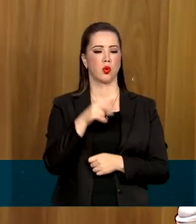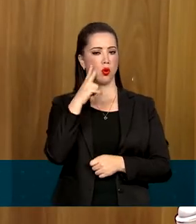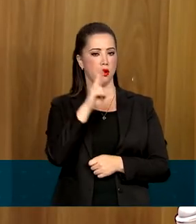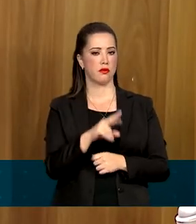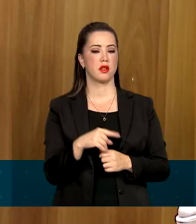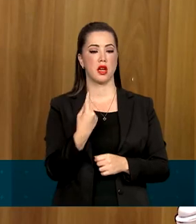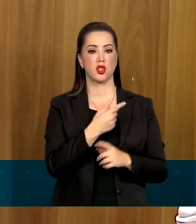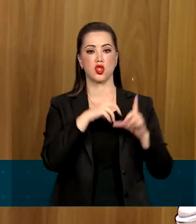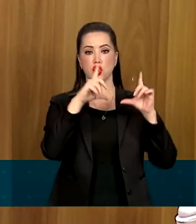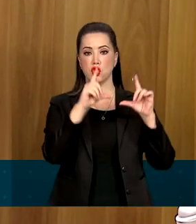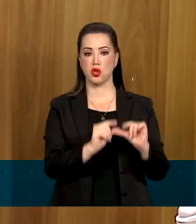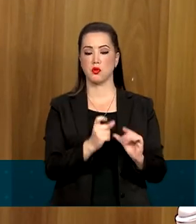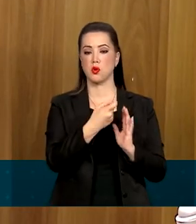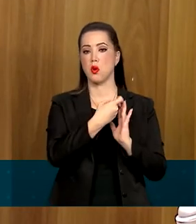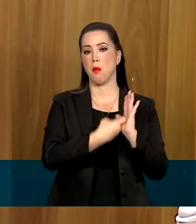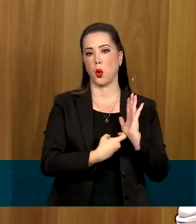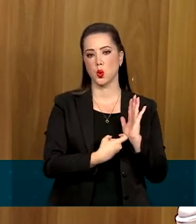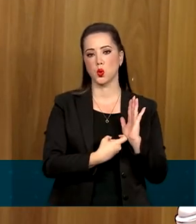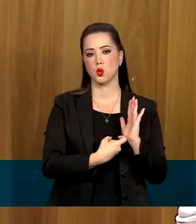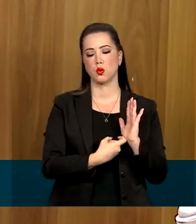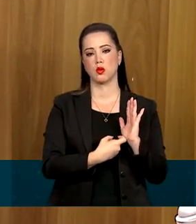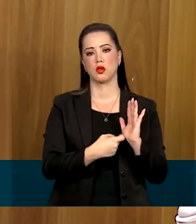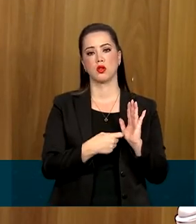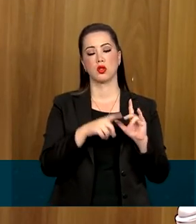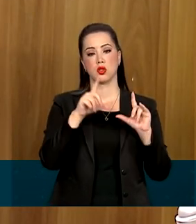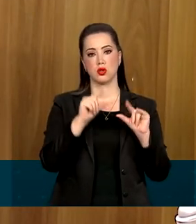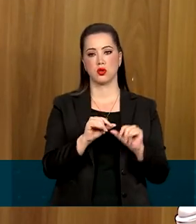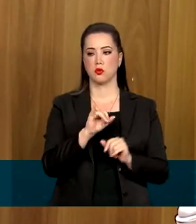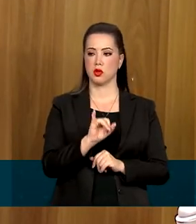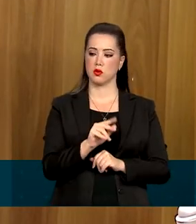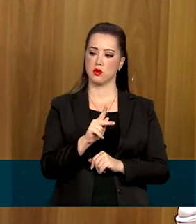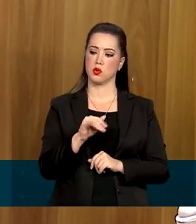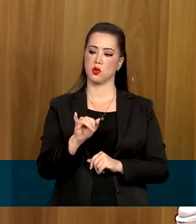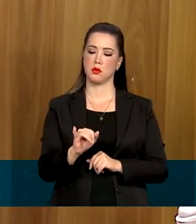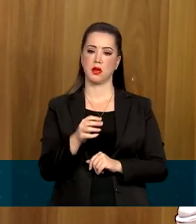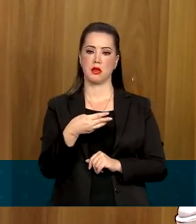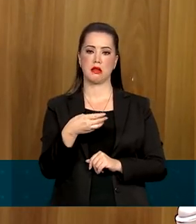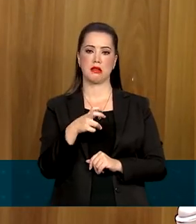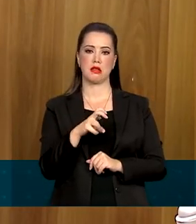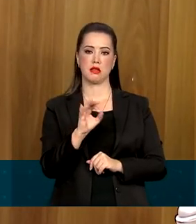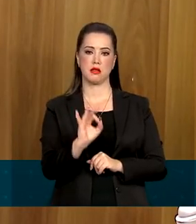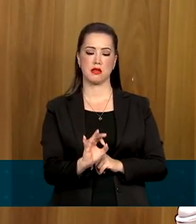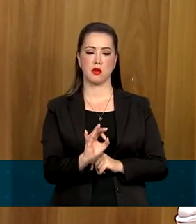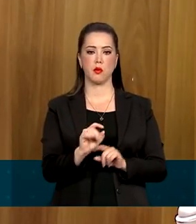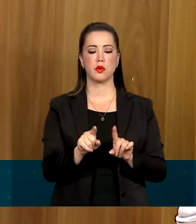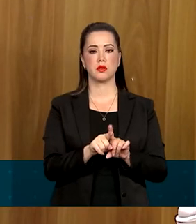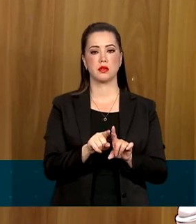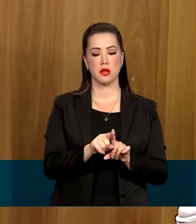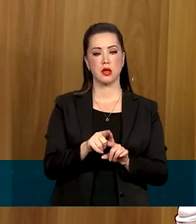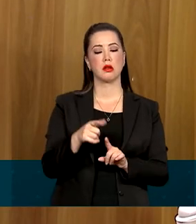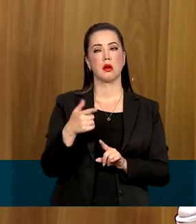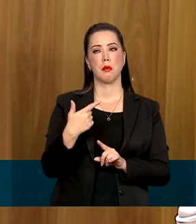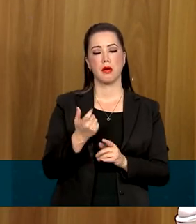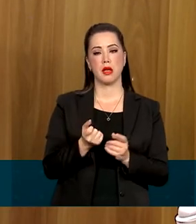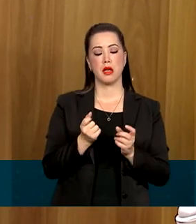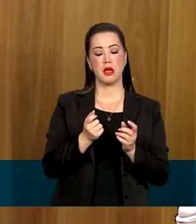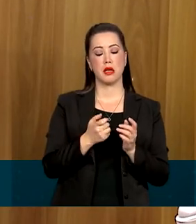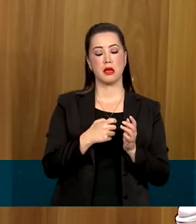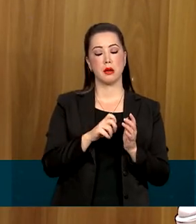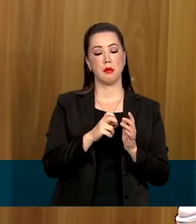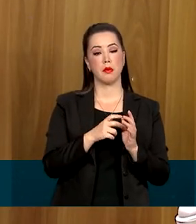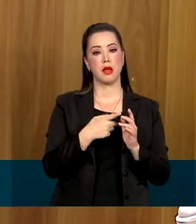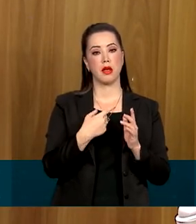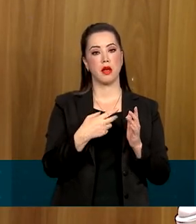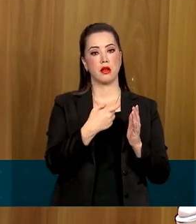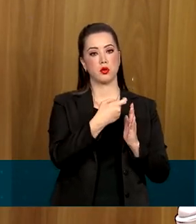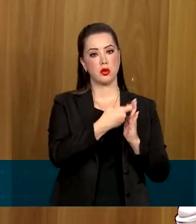Reduzimos impostos, reduzimos o IPI em 35%, reduzimos o imposto de importação em 20% para grande parte